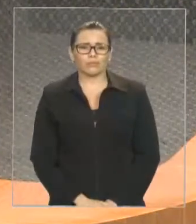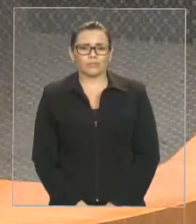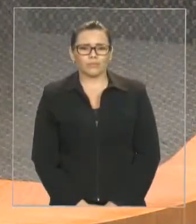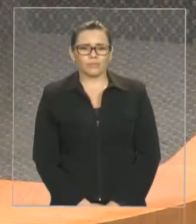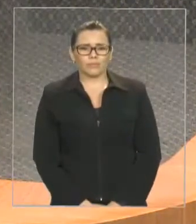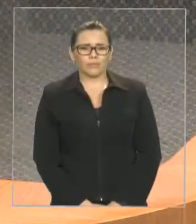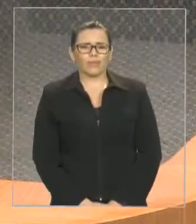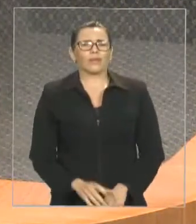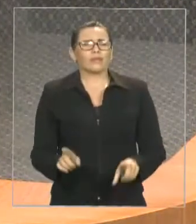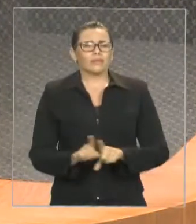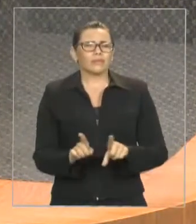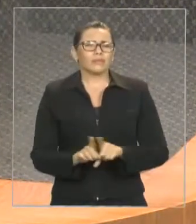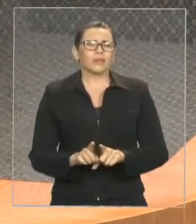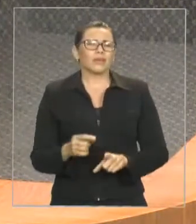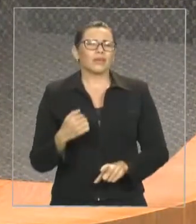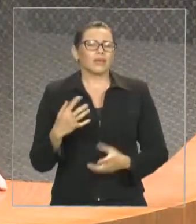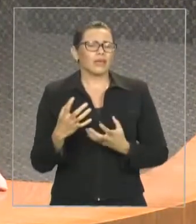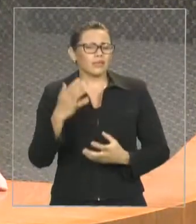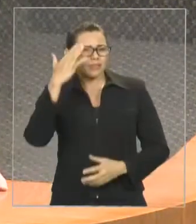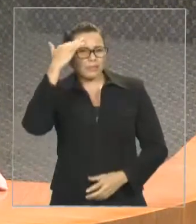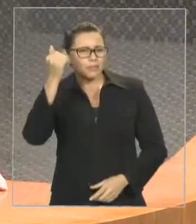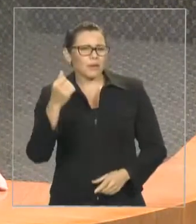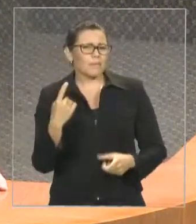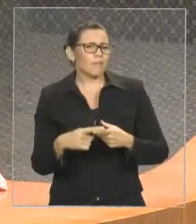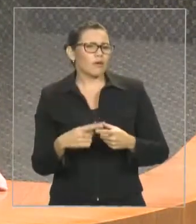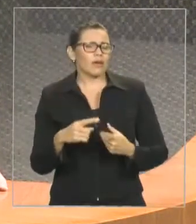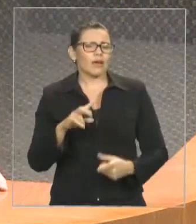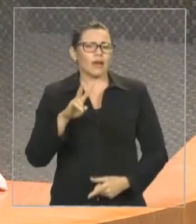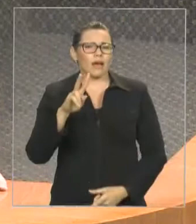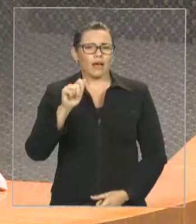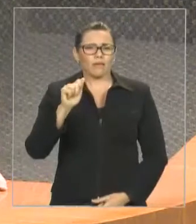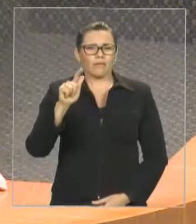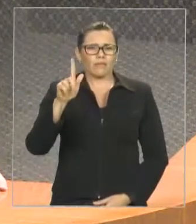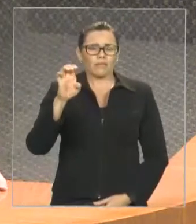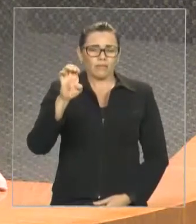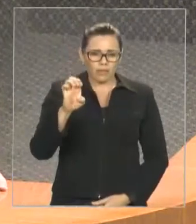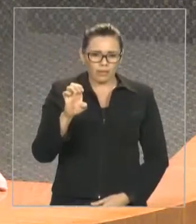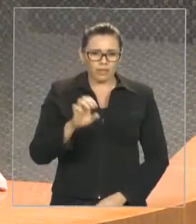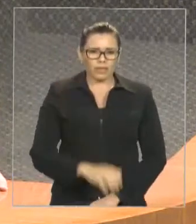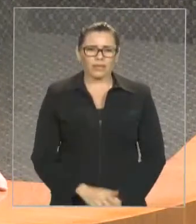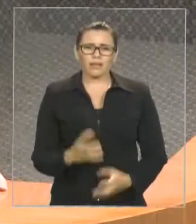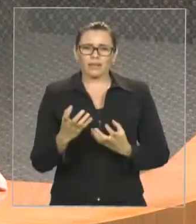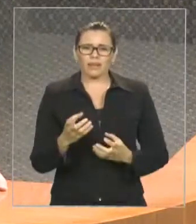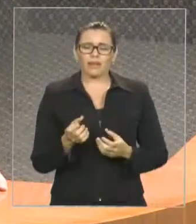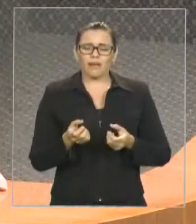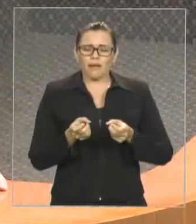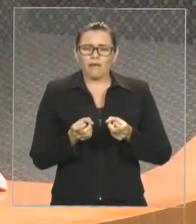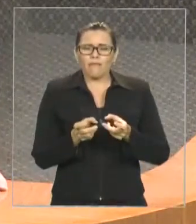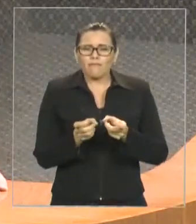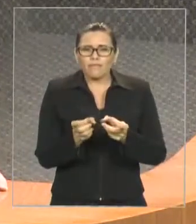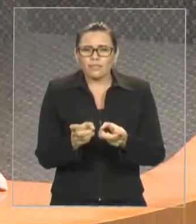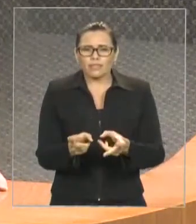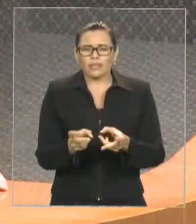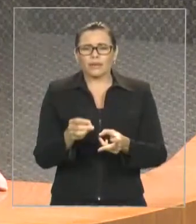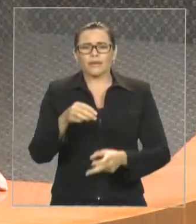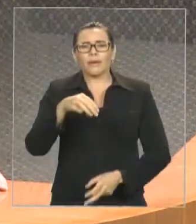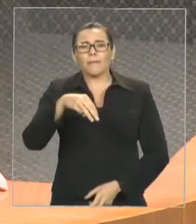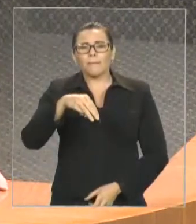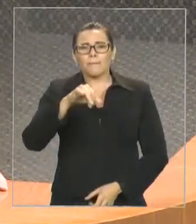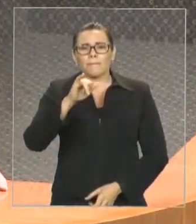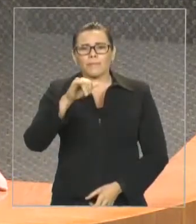a Vale estaria com interesse de vender minério de ferro mais barato para o Estado do Pará. E isso causaria